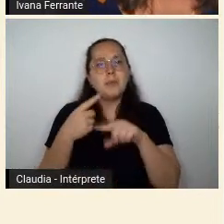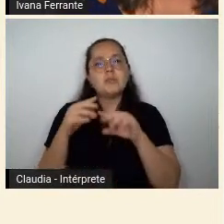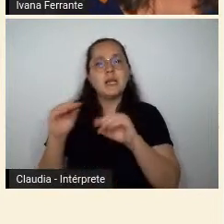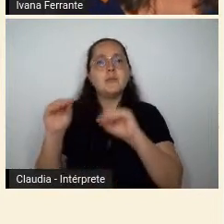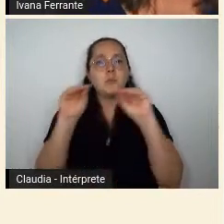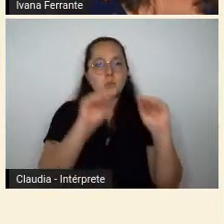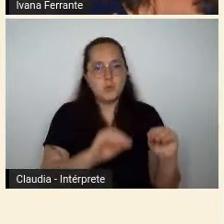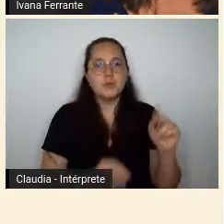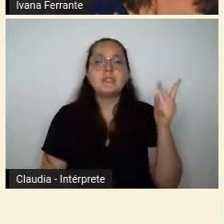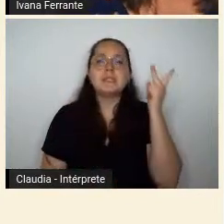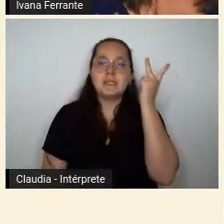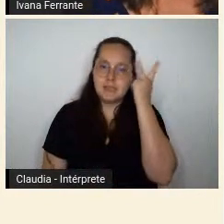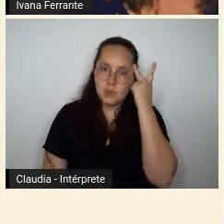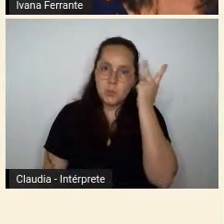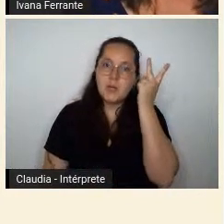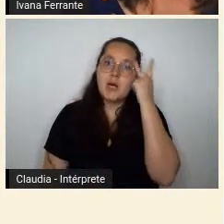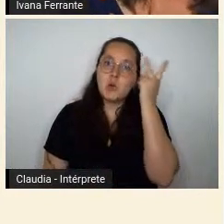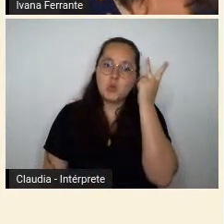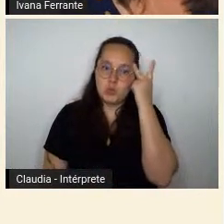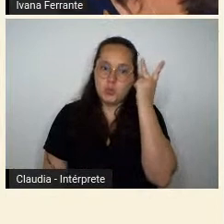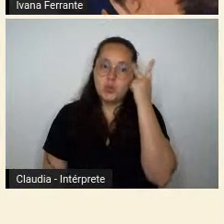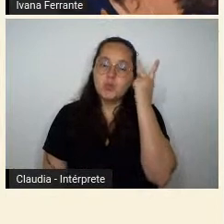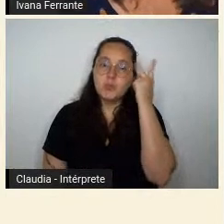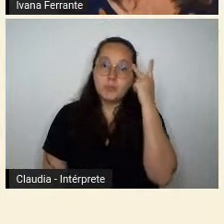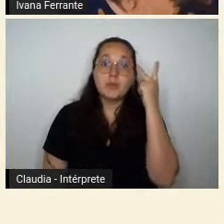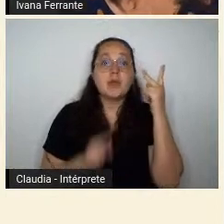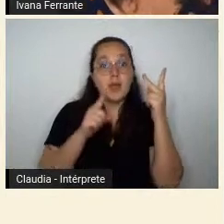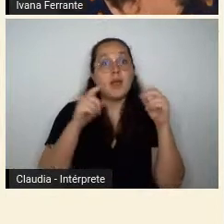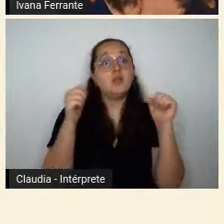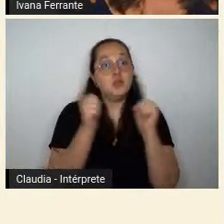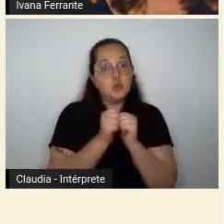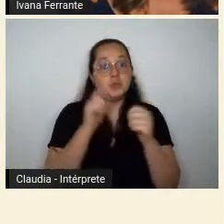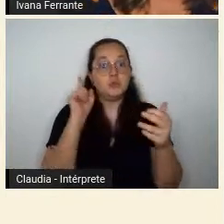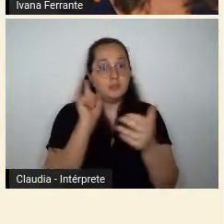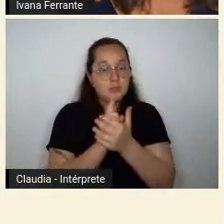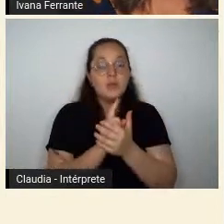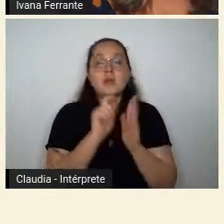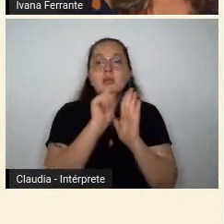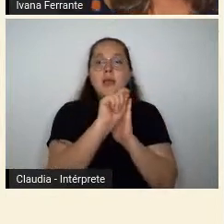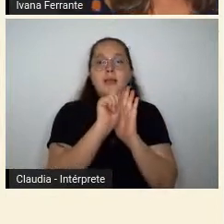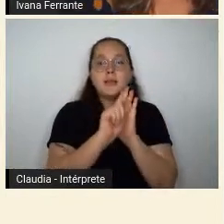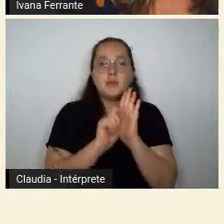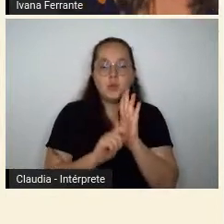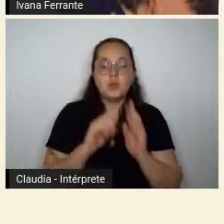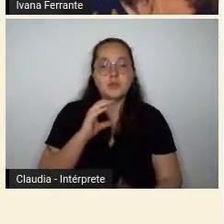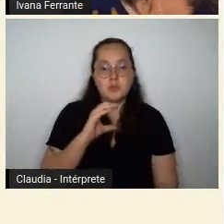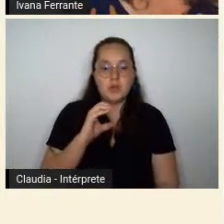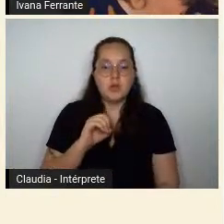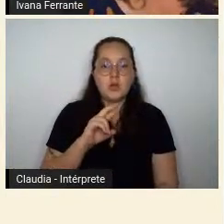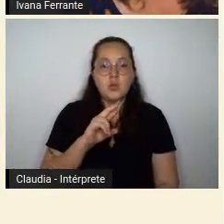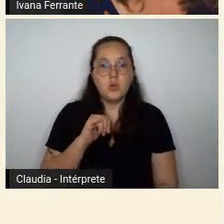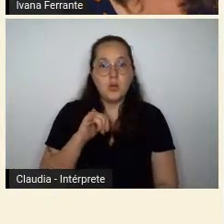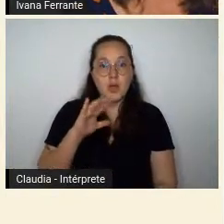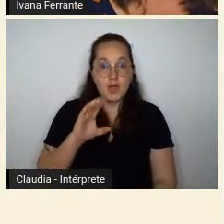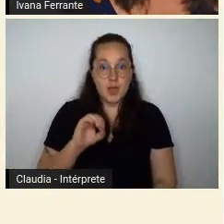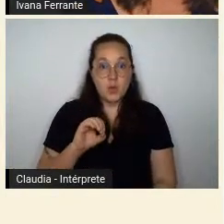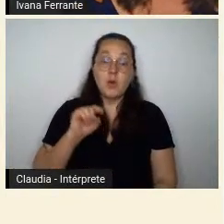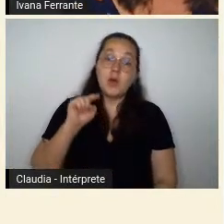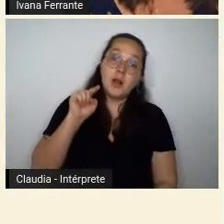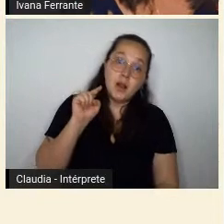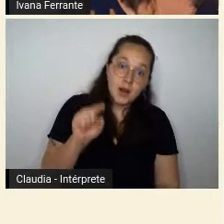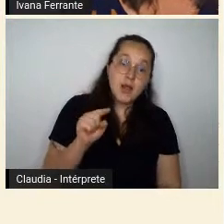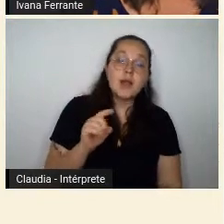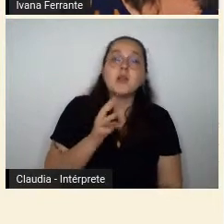é integrado à equipe de redatores do Correio Paulistano e é lá onde ele conhece o Menotti del